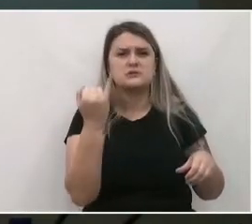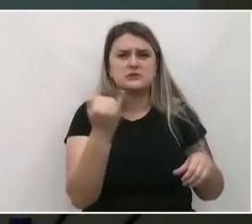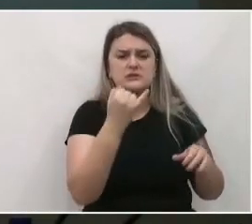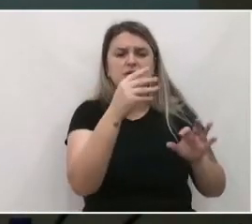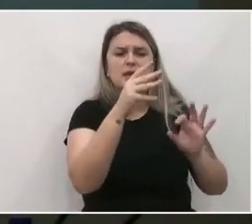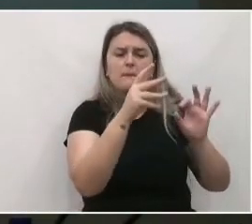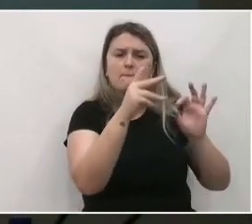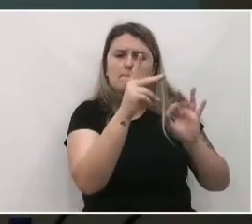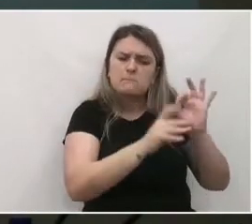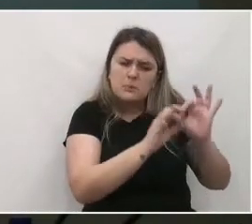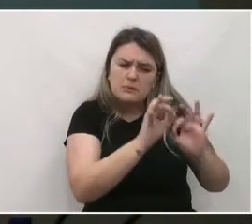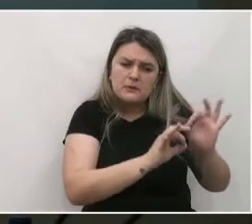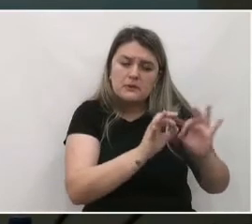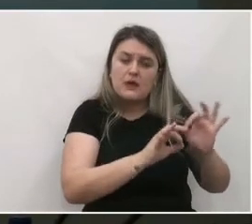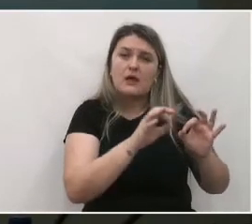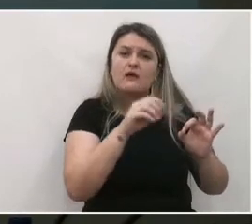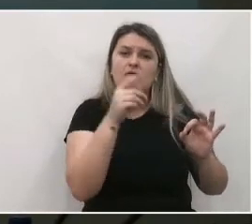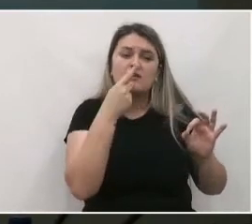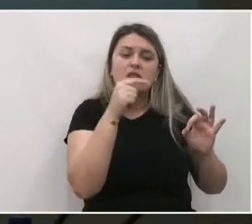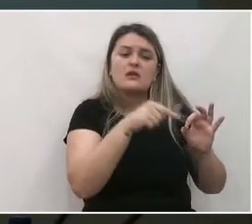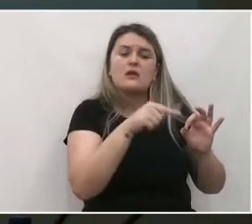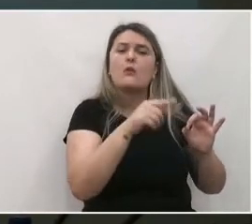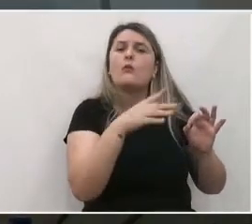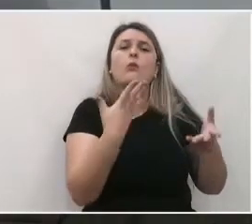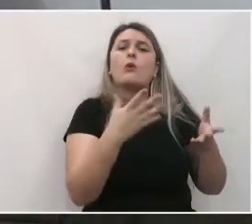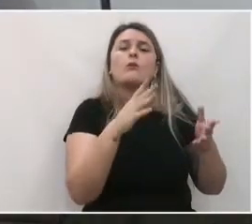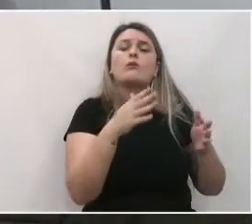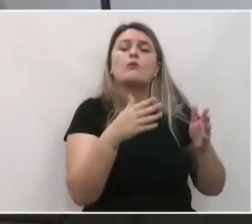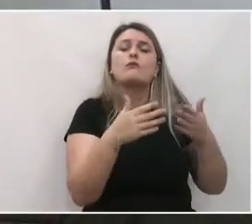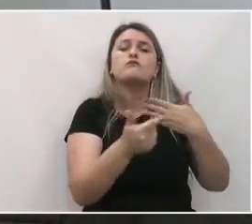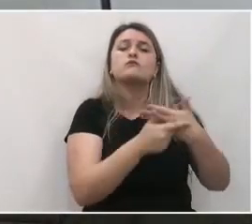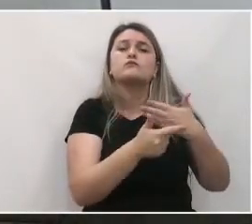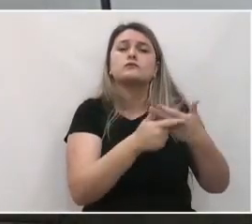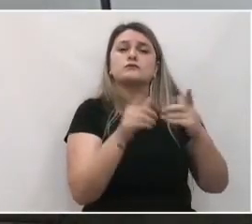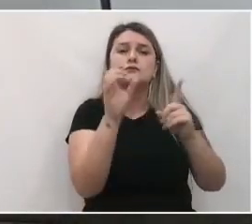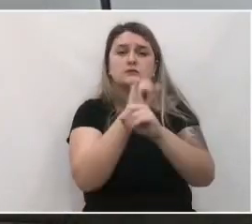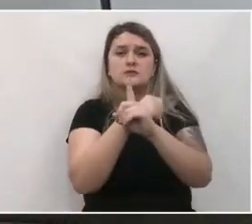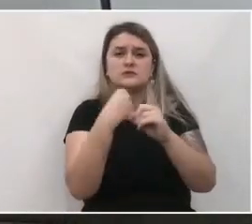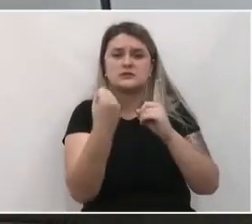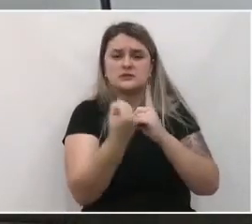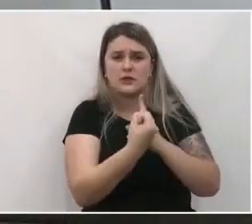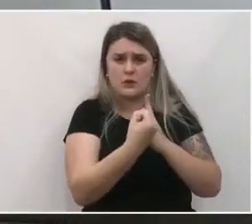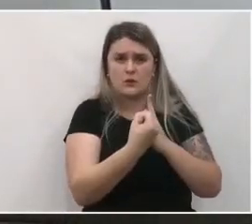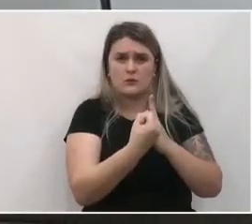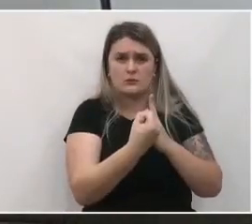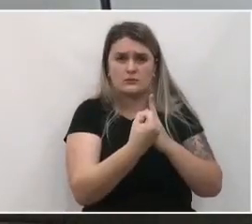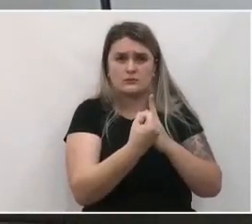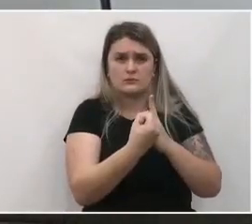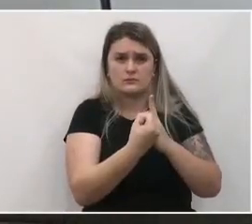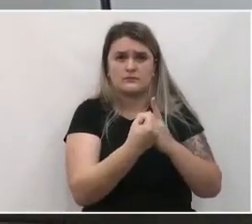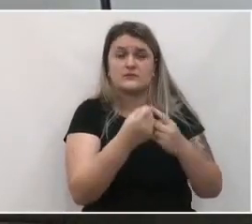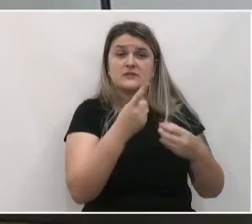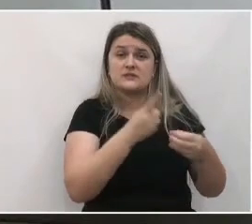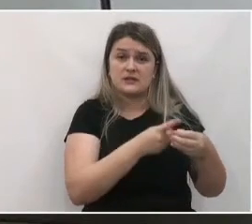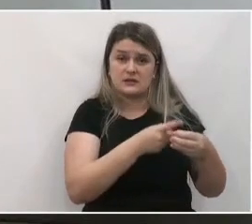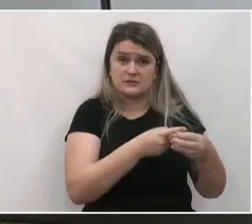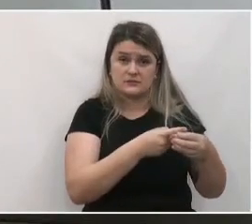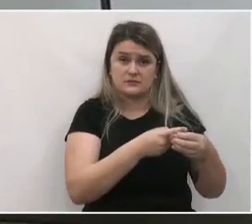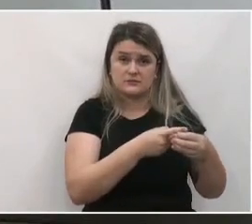como um instrumento definidor da função social da propriedade e das funções sociais da cidade.